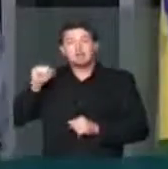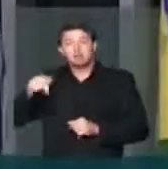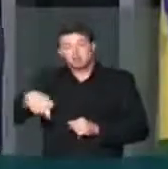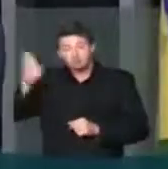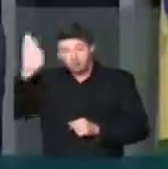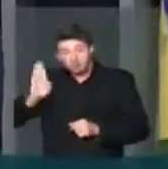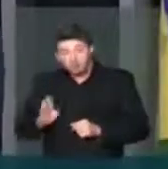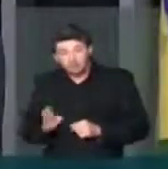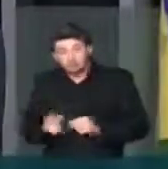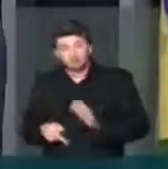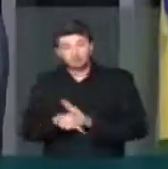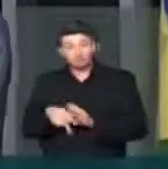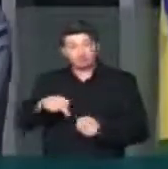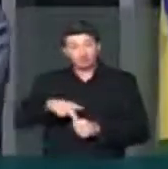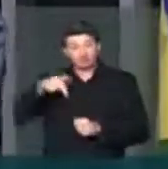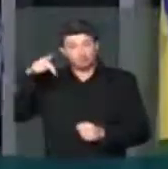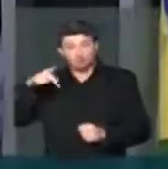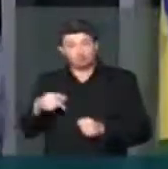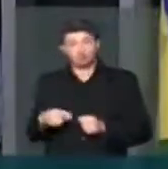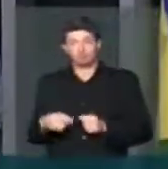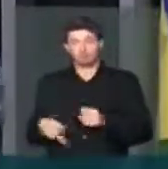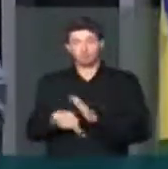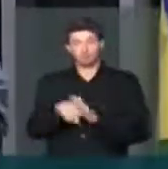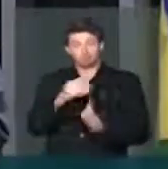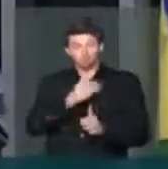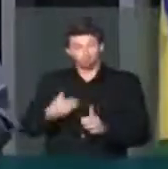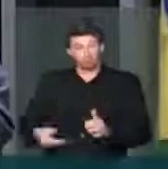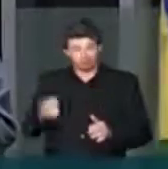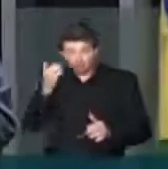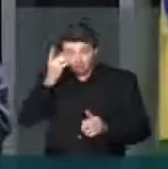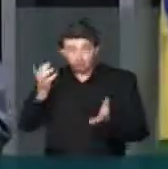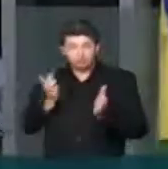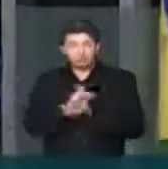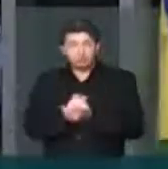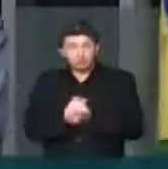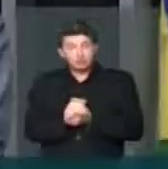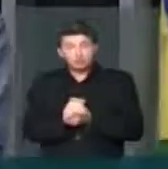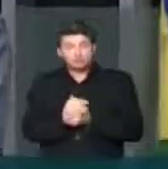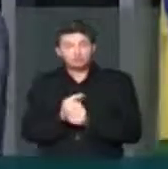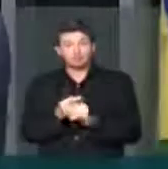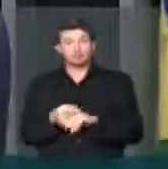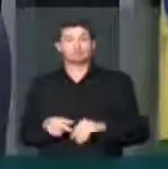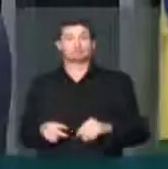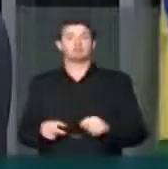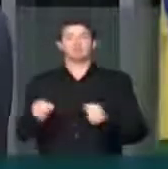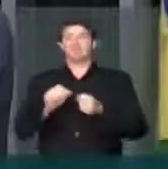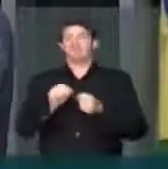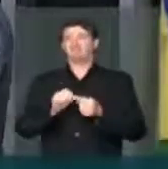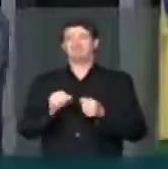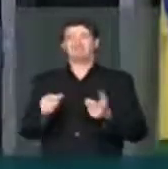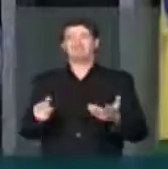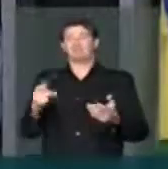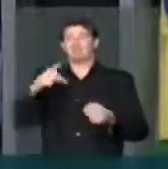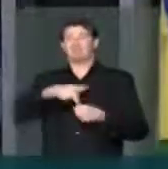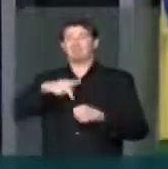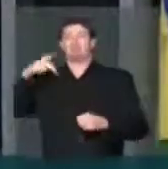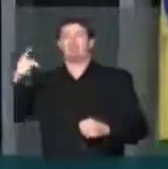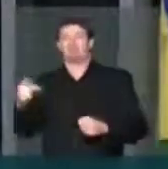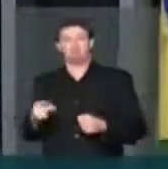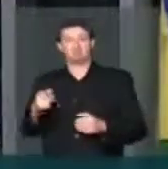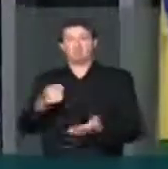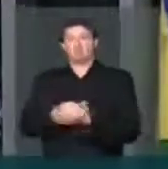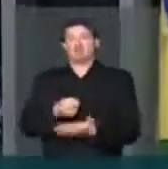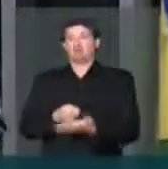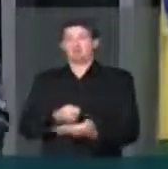no Brasil pela Petrobras, pelo governo da presidente Dilma e do presidente Lula, de fazer com que a Petrobras